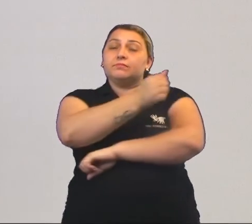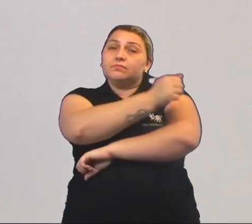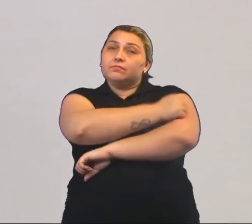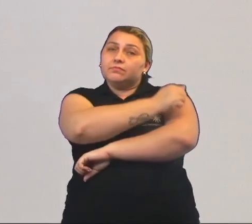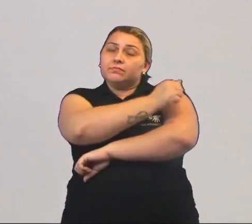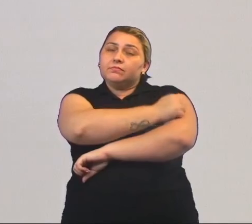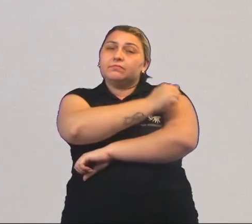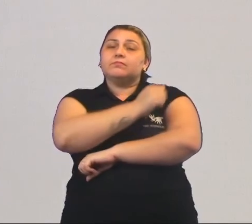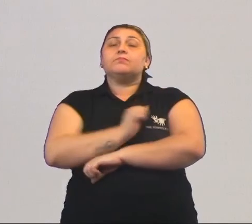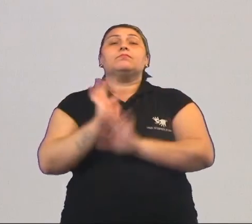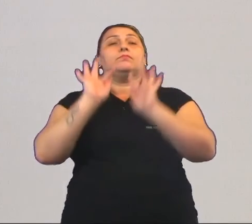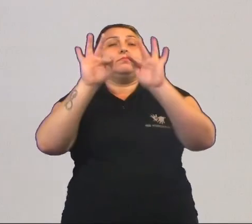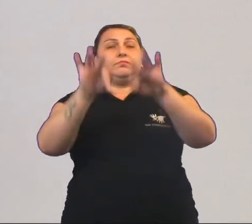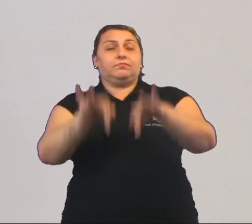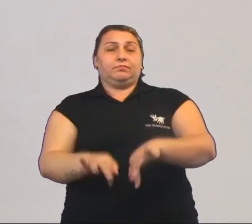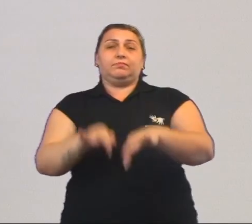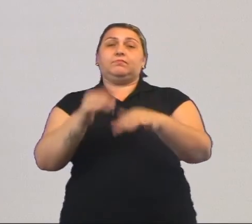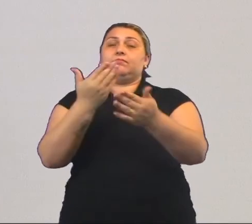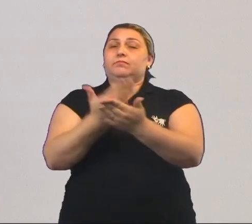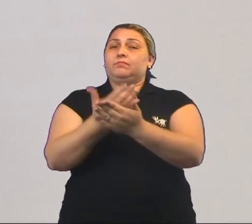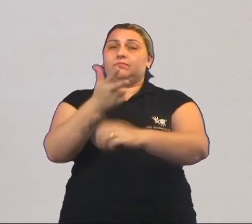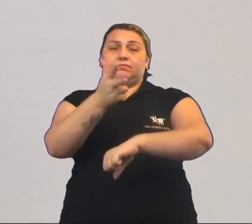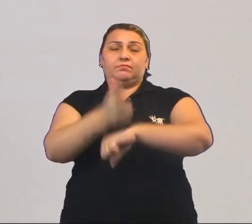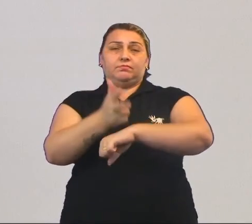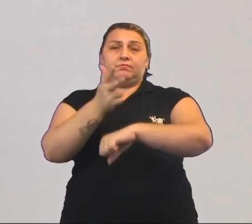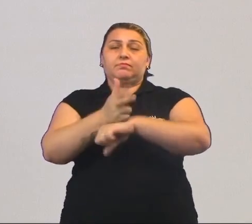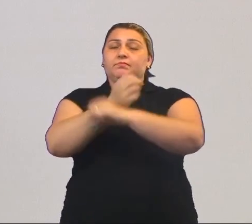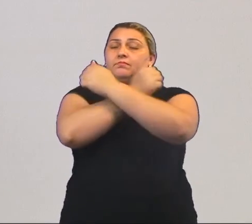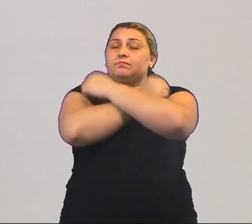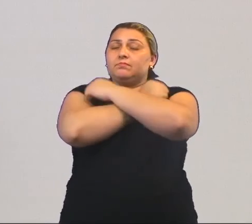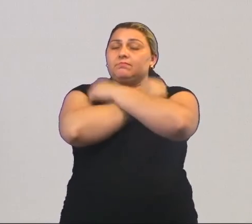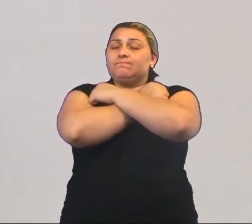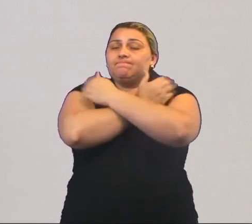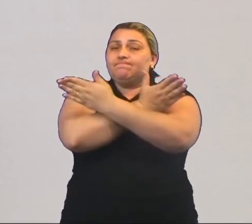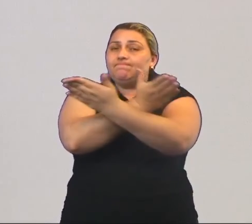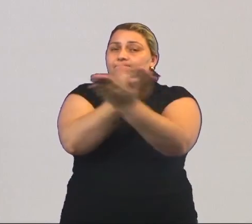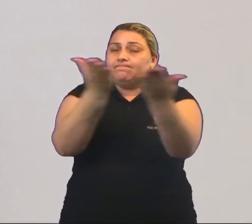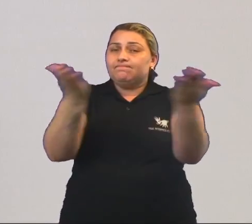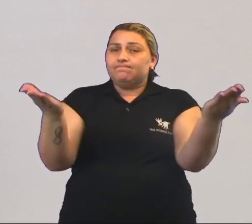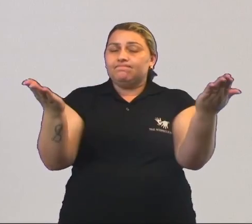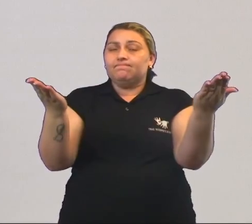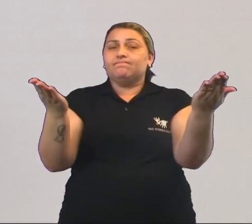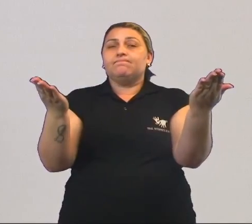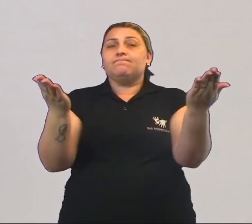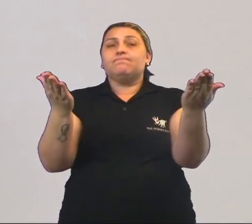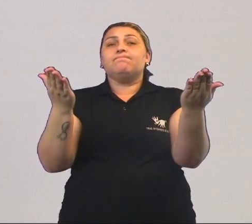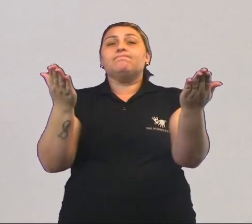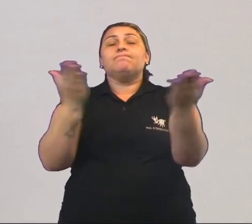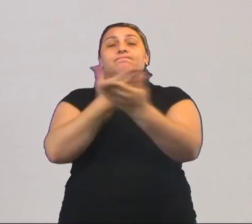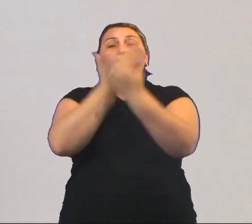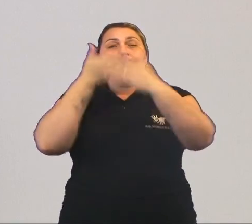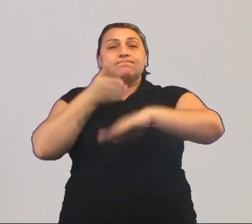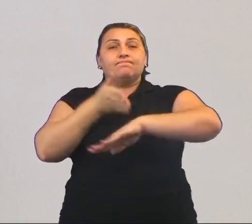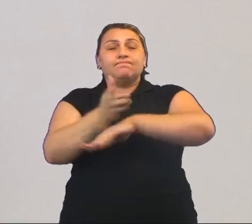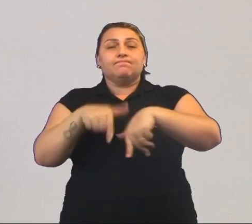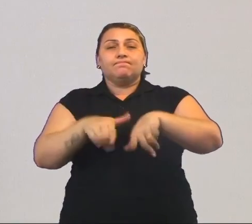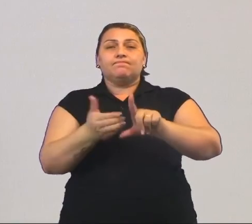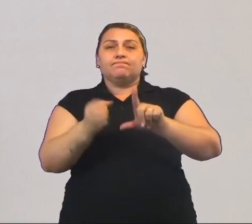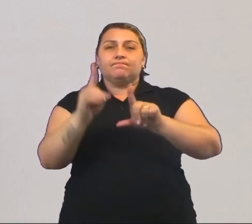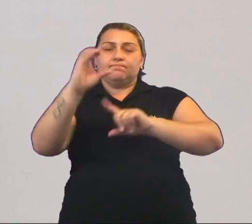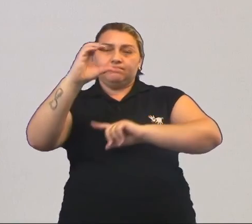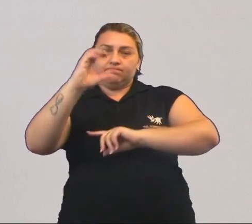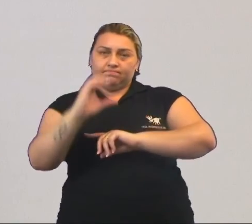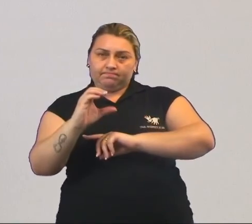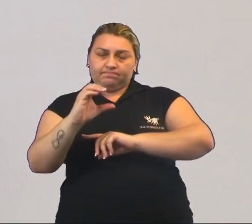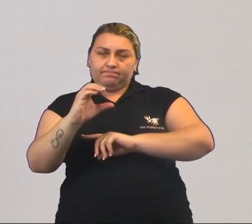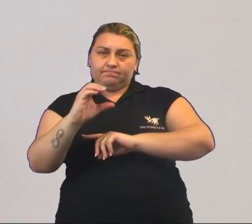alunos e alunos, estou finalizando esta videoaula. Um forte abraço a todos vocês e não deixe de acessar a plataforma